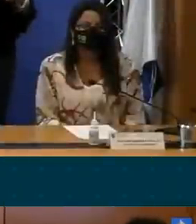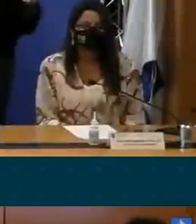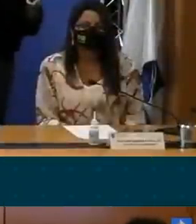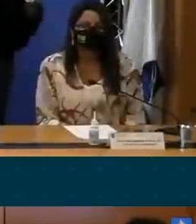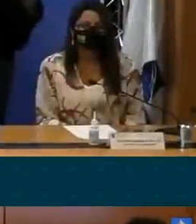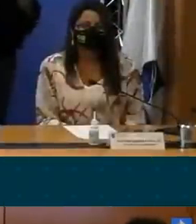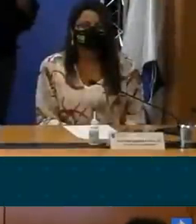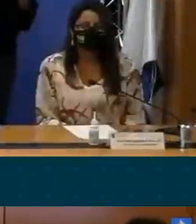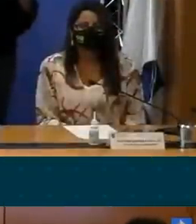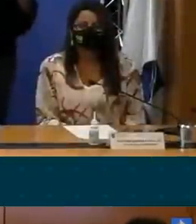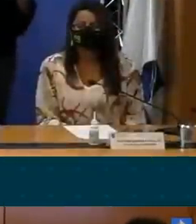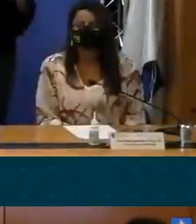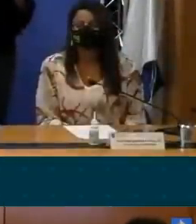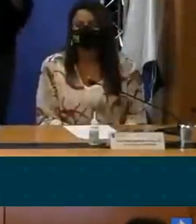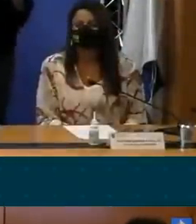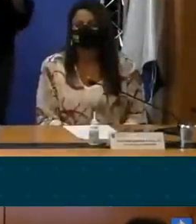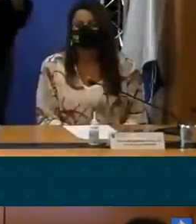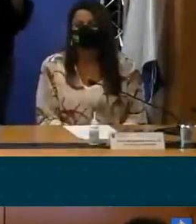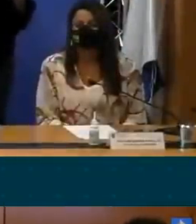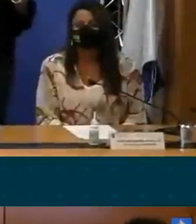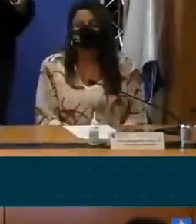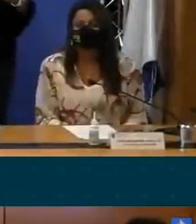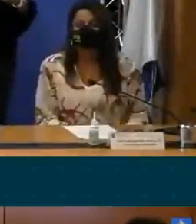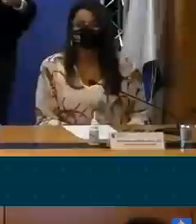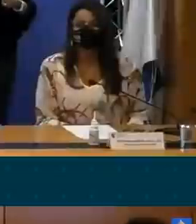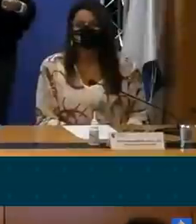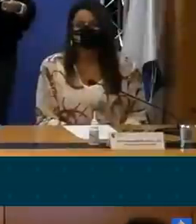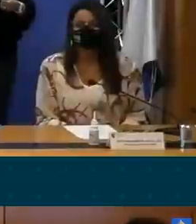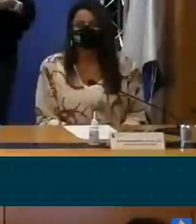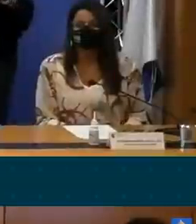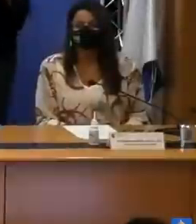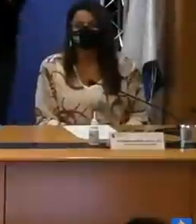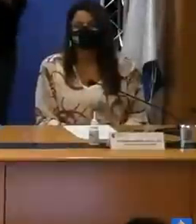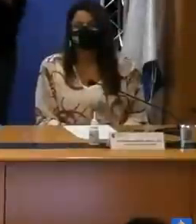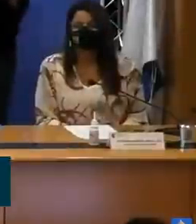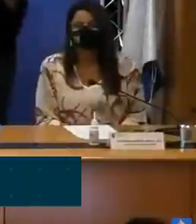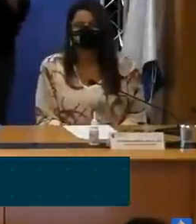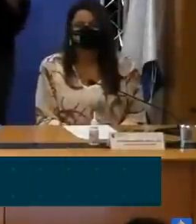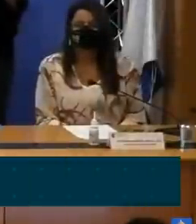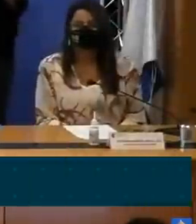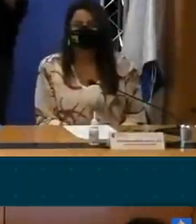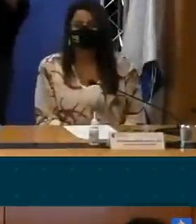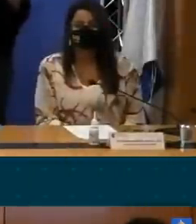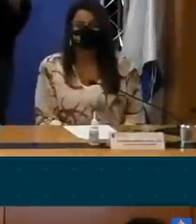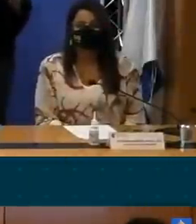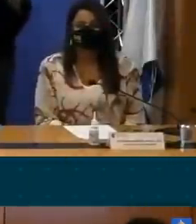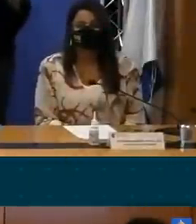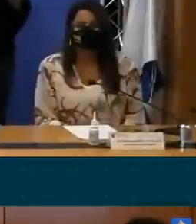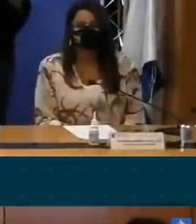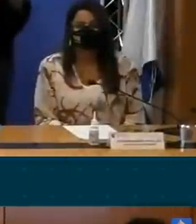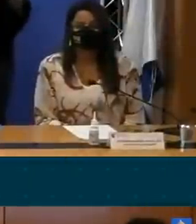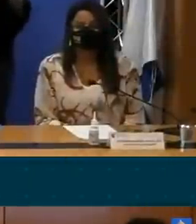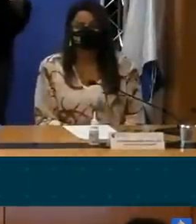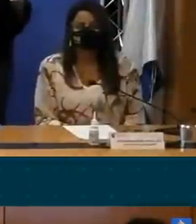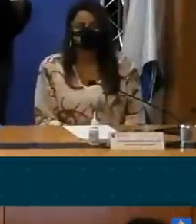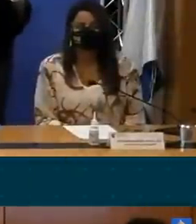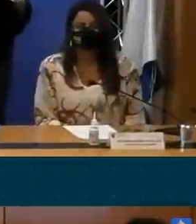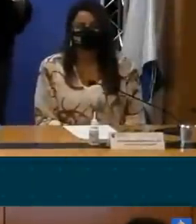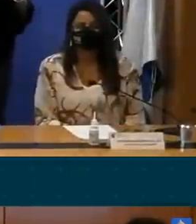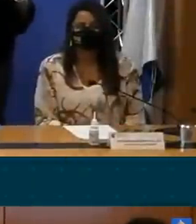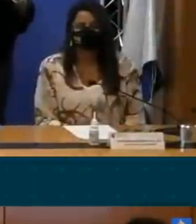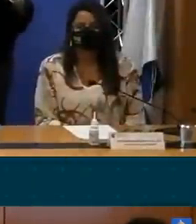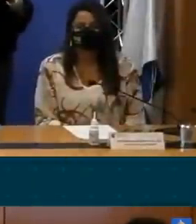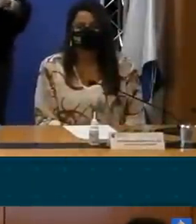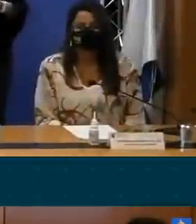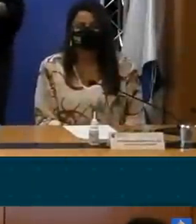primária, na emergência médica, na terapia intensiva, isso em todas as áreas da saúde. A enfermagem na